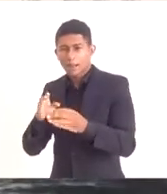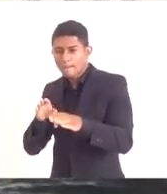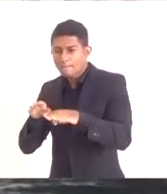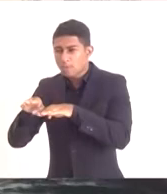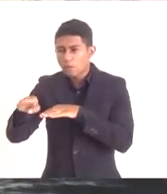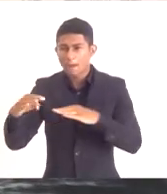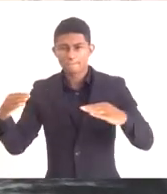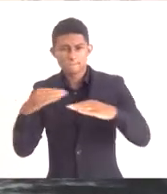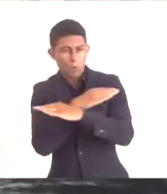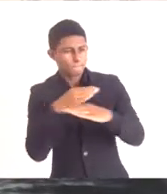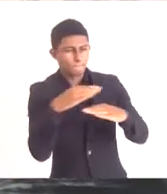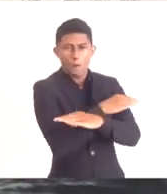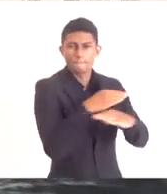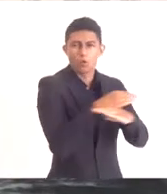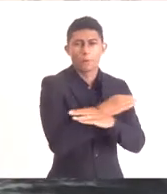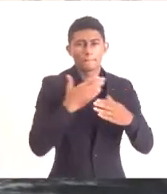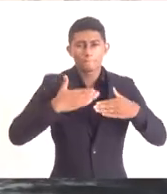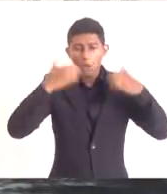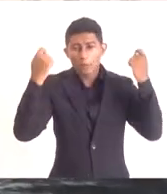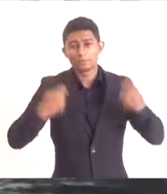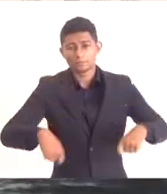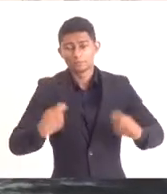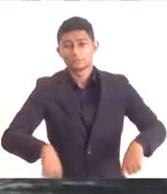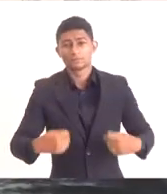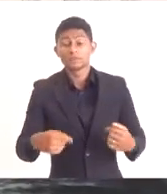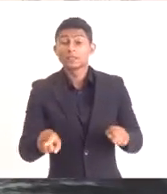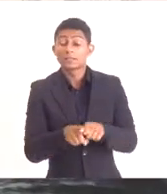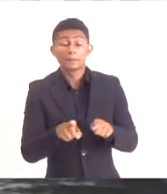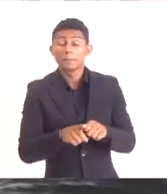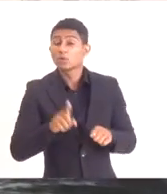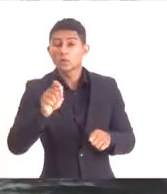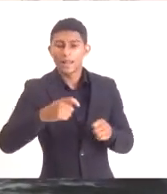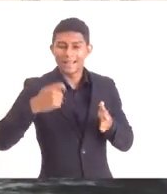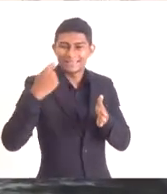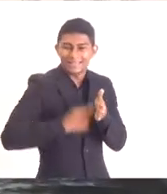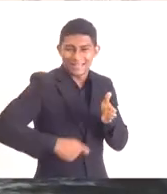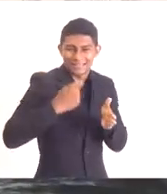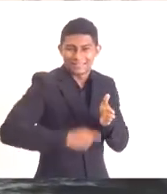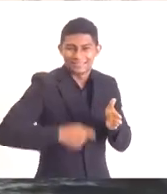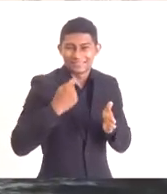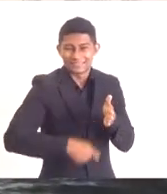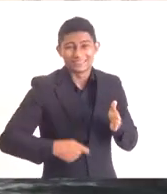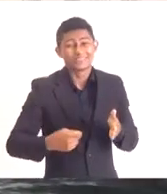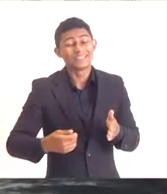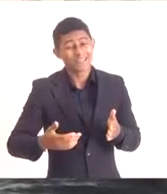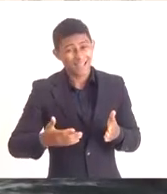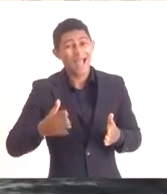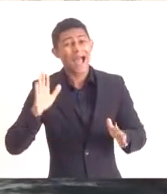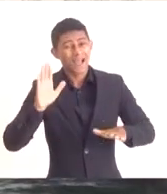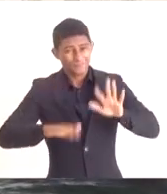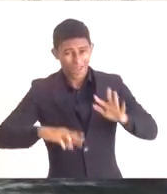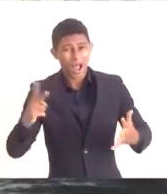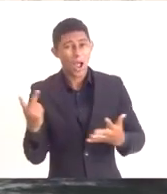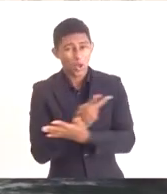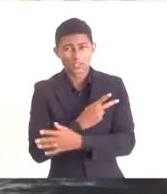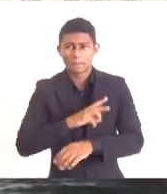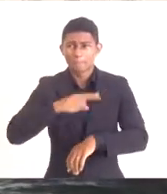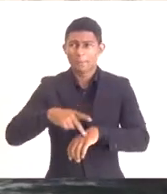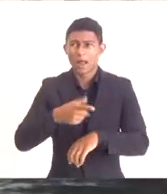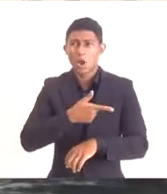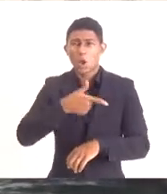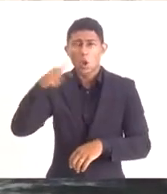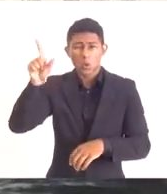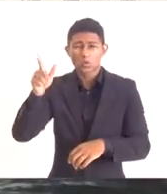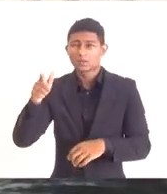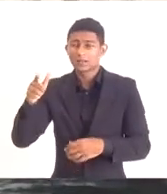tributária que a gente tem hoje, em que a gente é muito penalizado na hora de importar, em relação ao Espírito